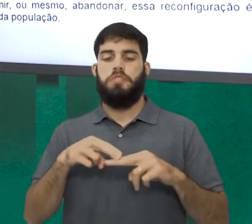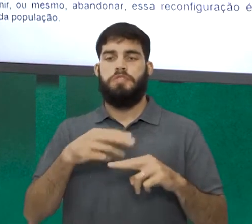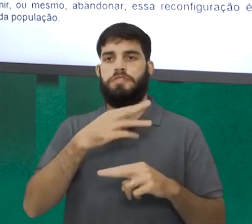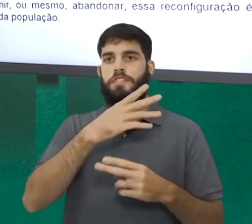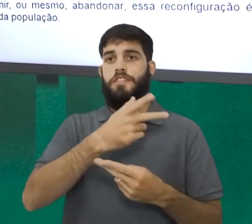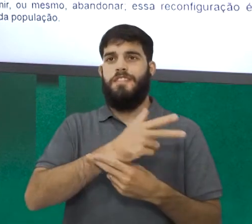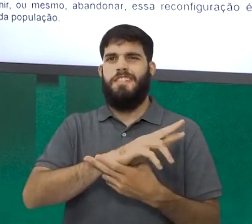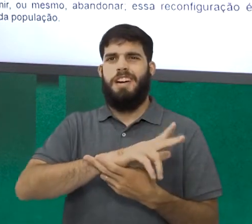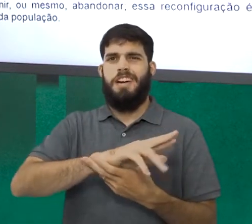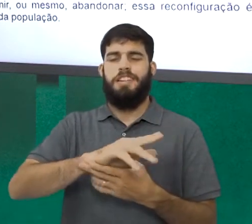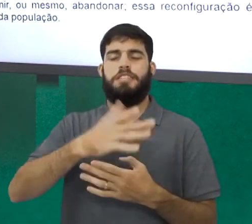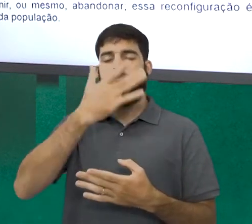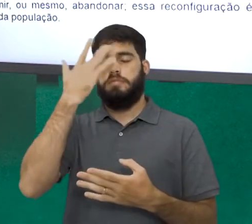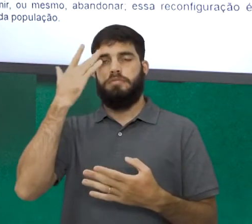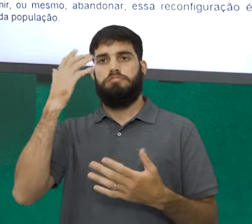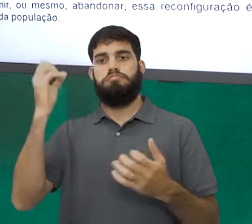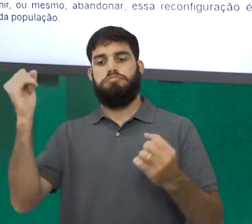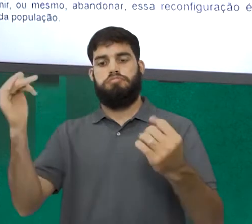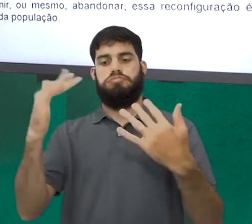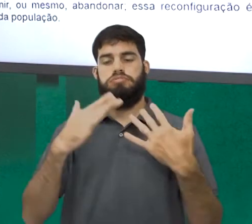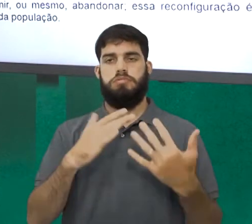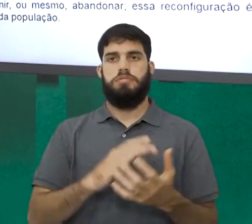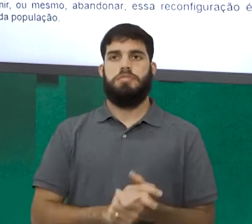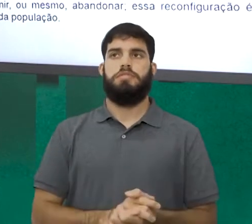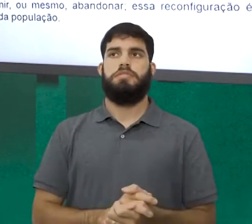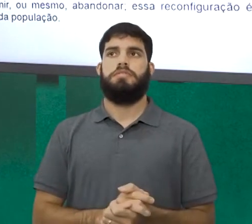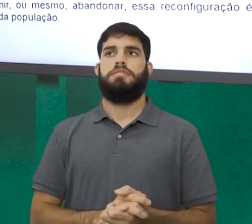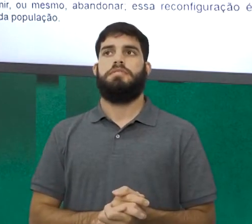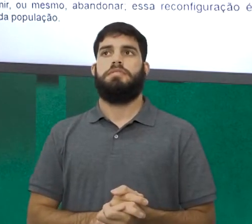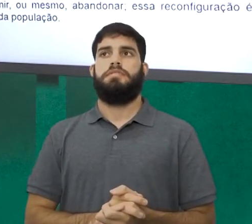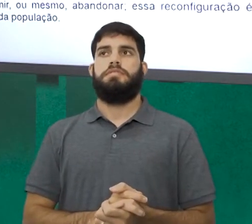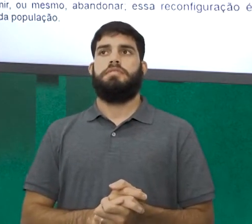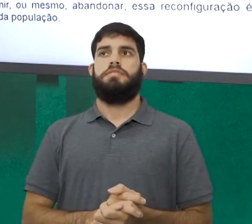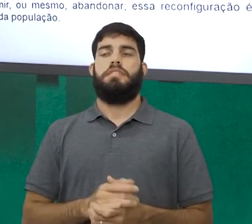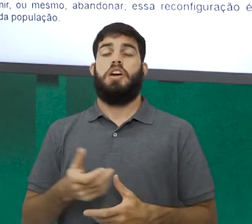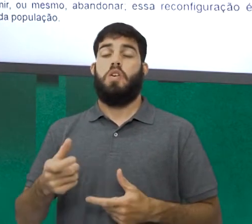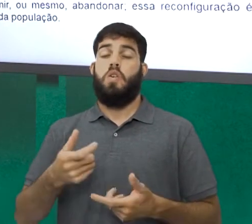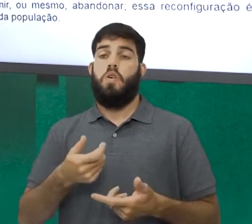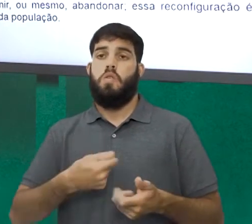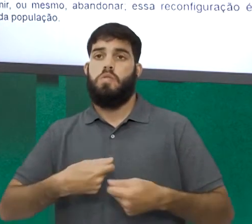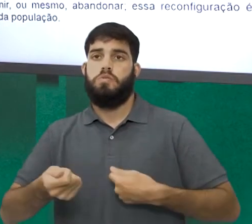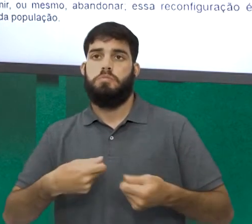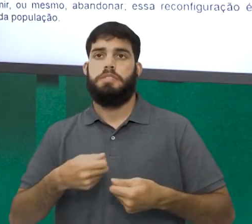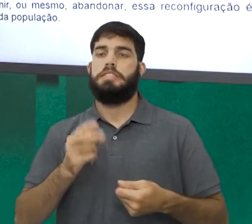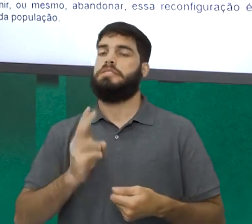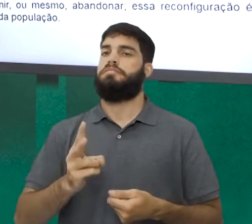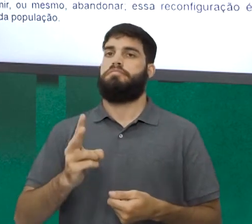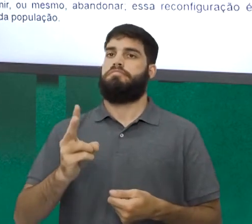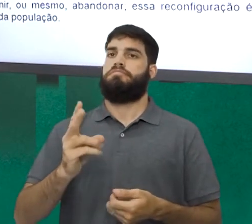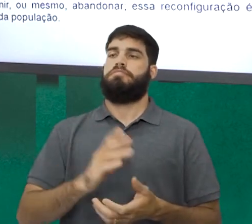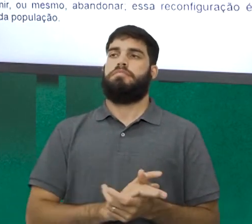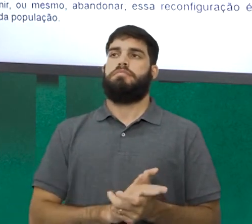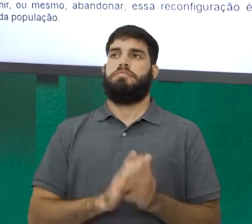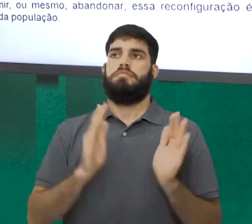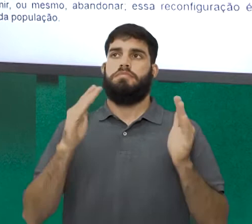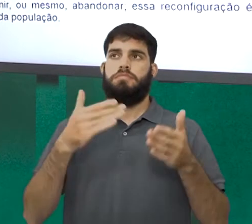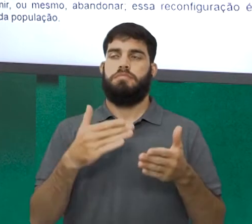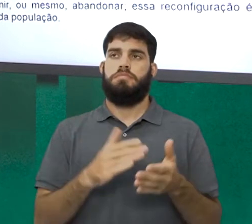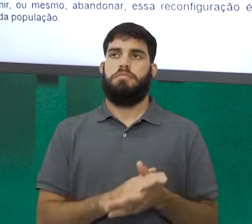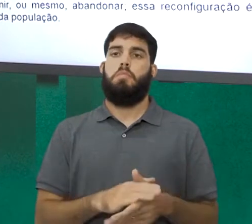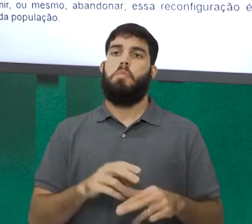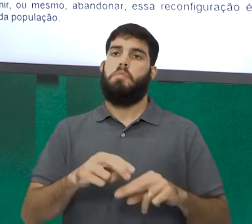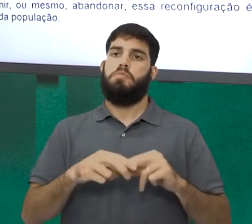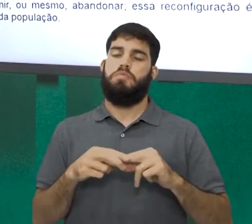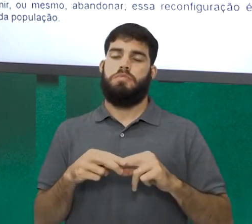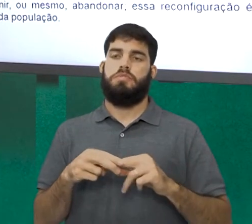o relevo é de maior cota ou menor cota altimétrica, a economia falou mais alto. E não o quadro natural, por isso a